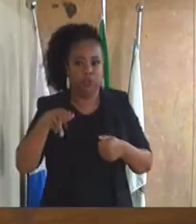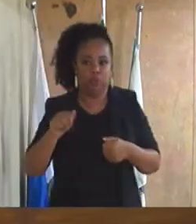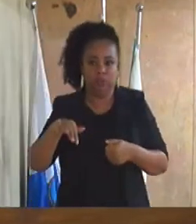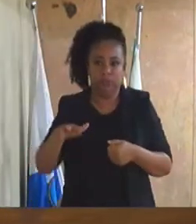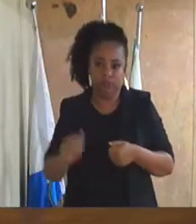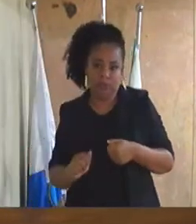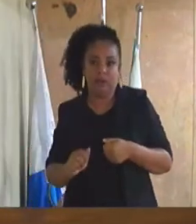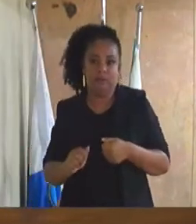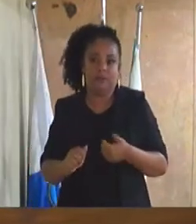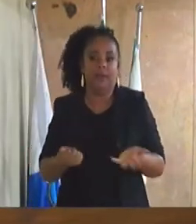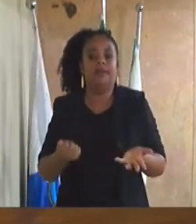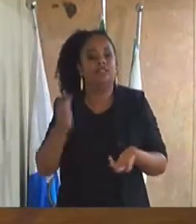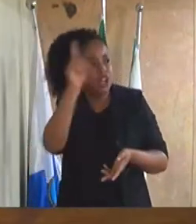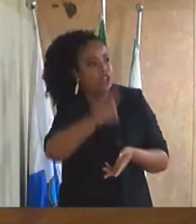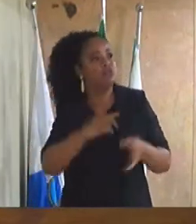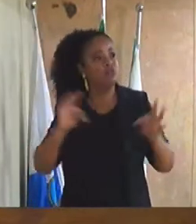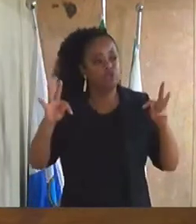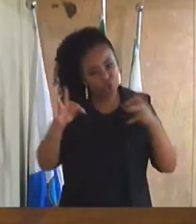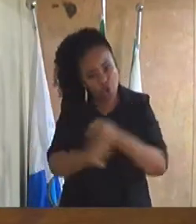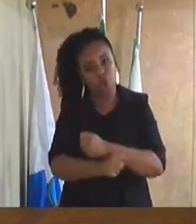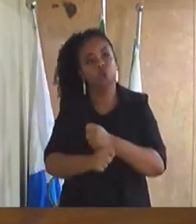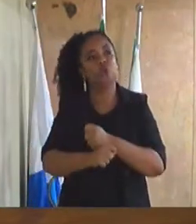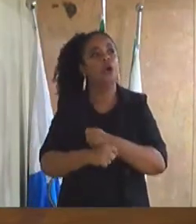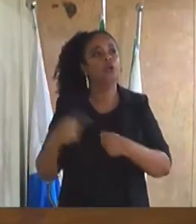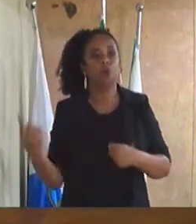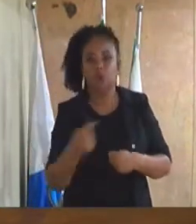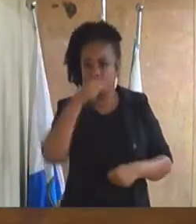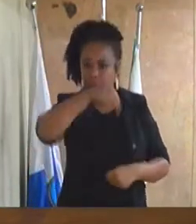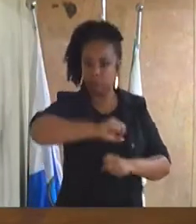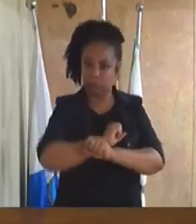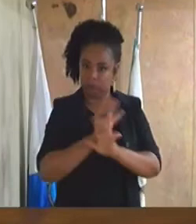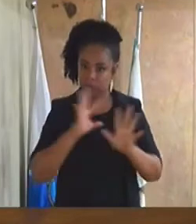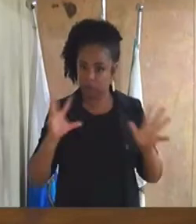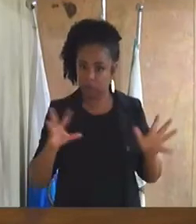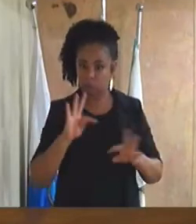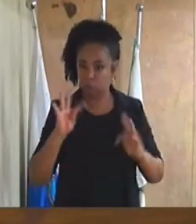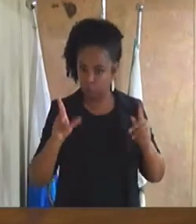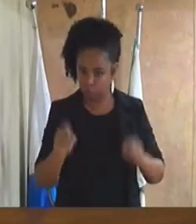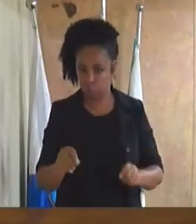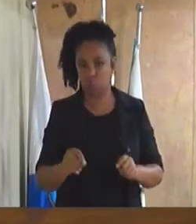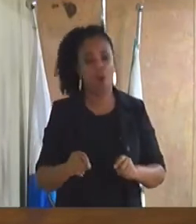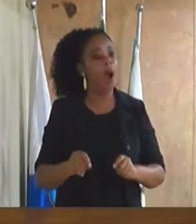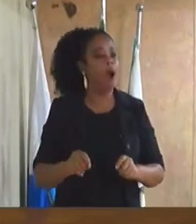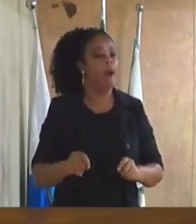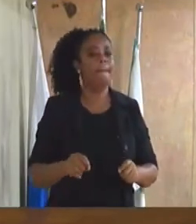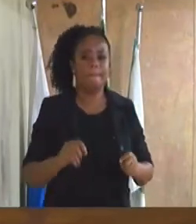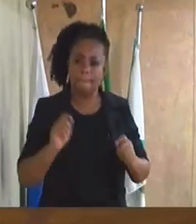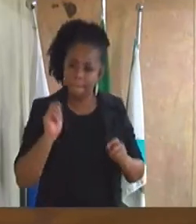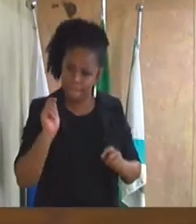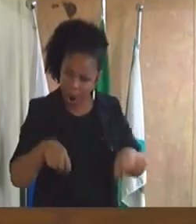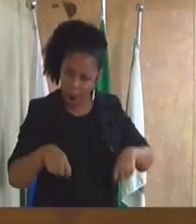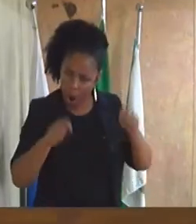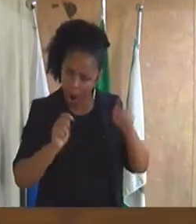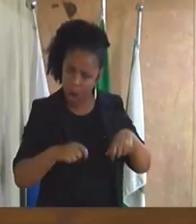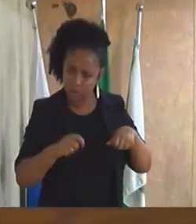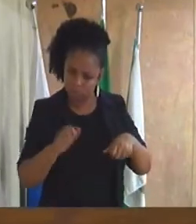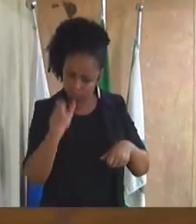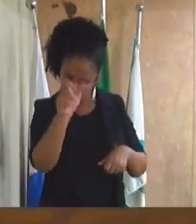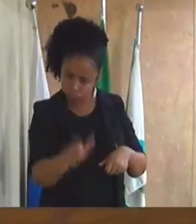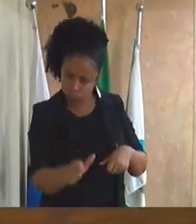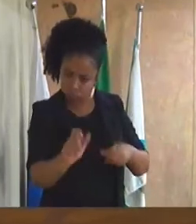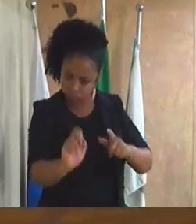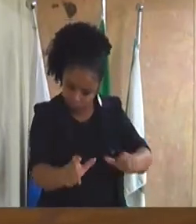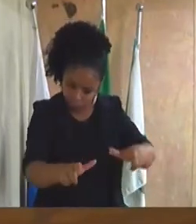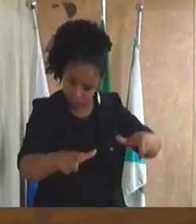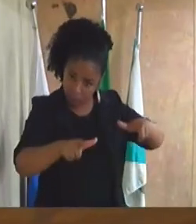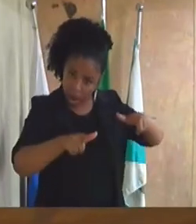direito de todos e a gente tem que estar aqui para esclarecer inclusive vossa excelência pode entregar esse documento a